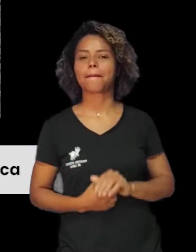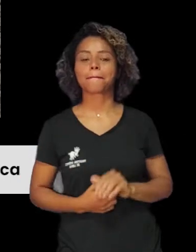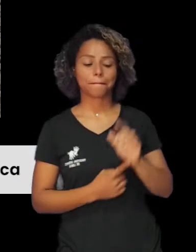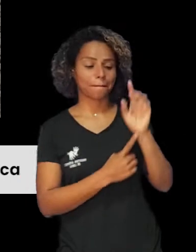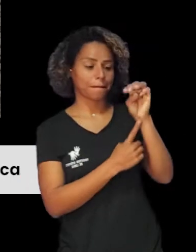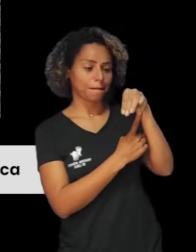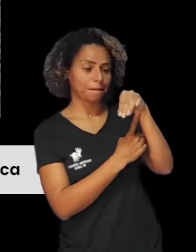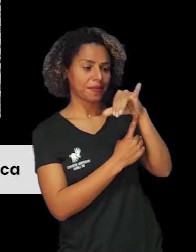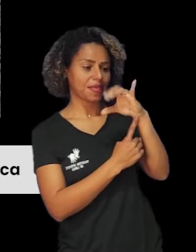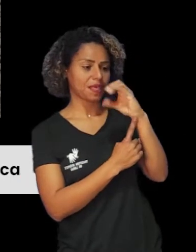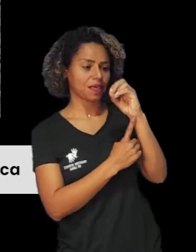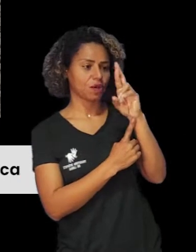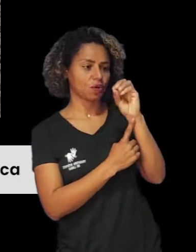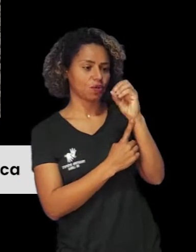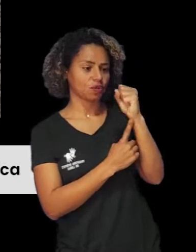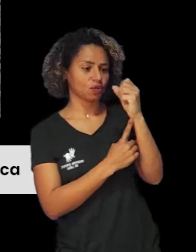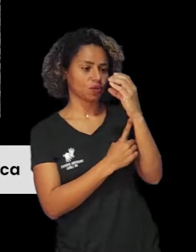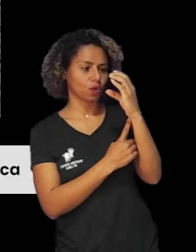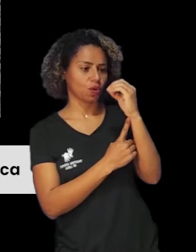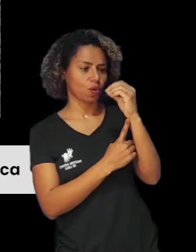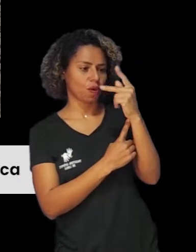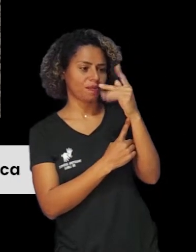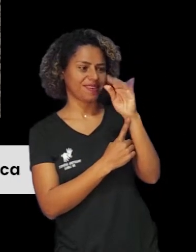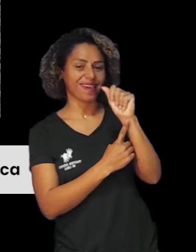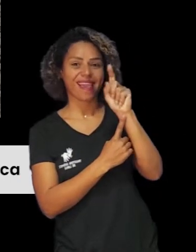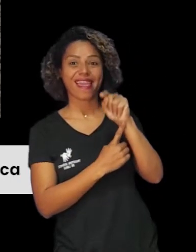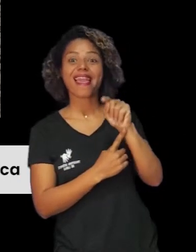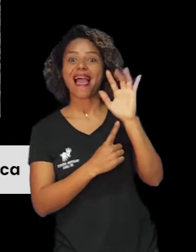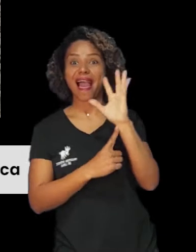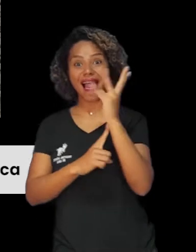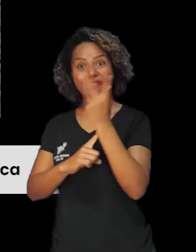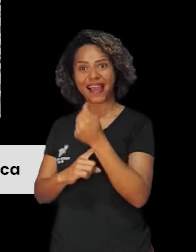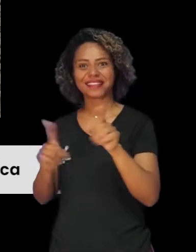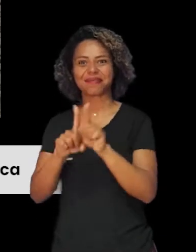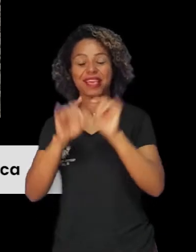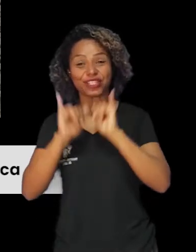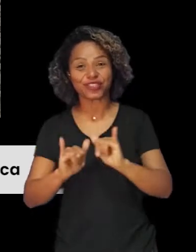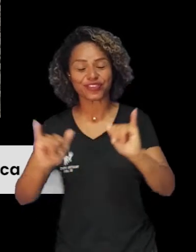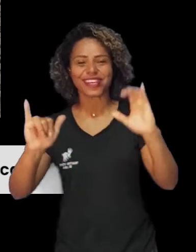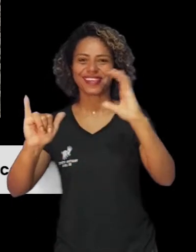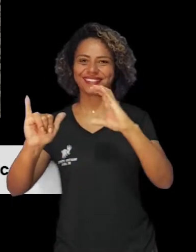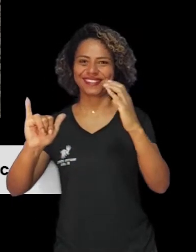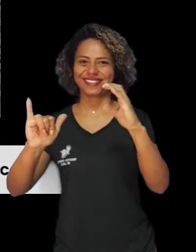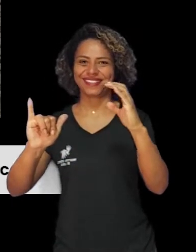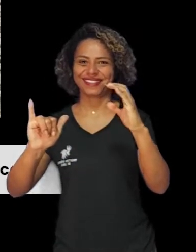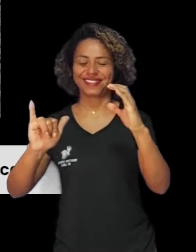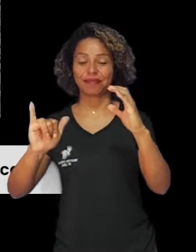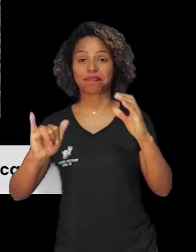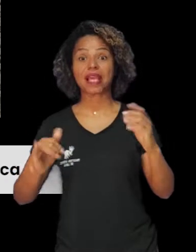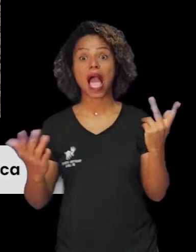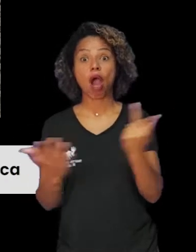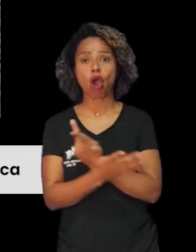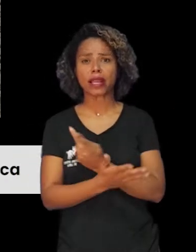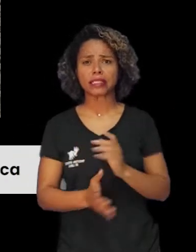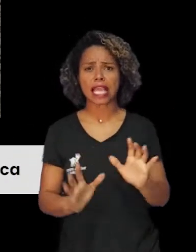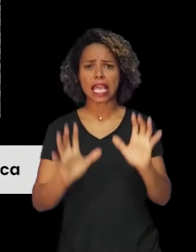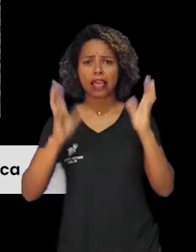palestra. Microscopia como forma de arte e de divulgação científica. O evento acontece no dia